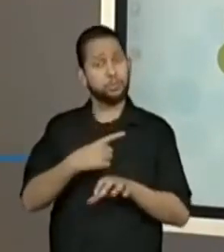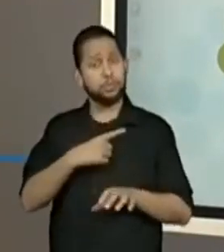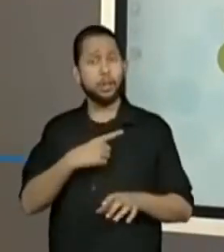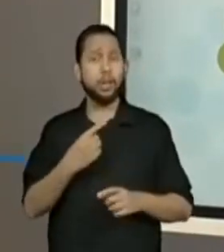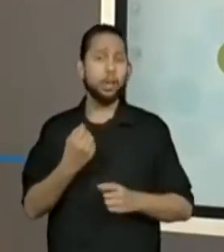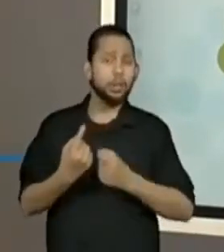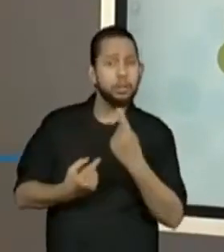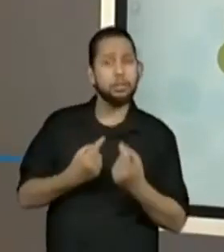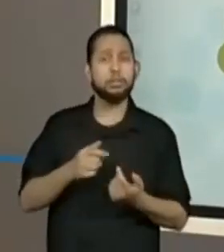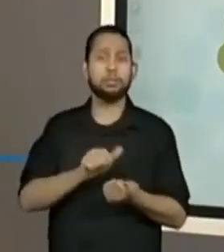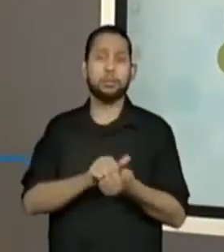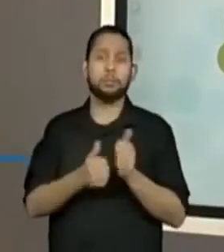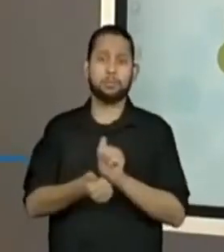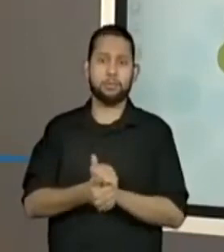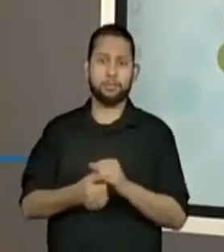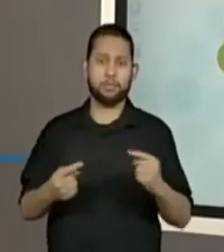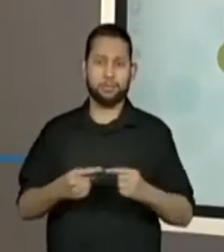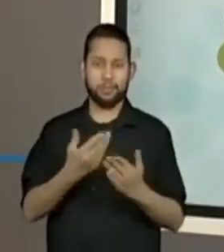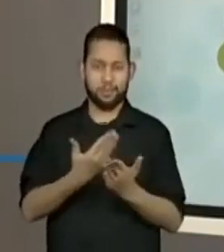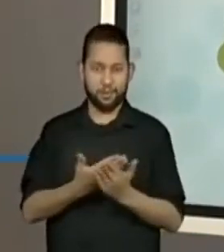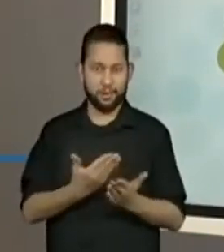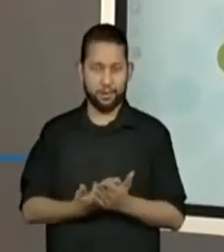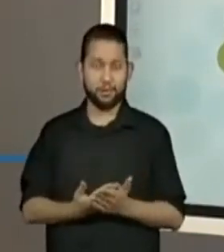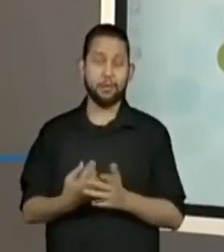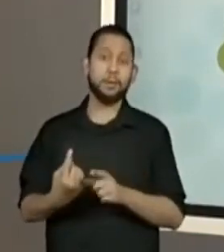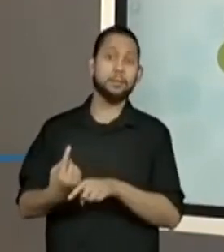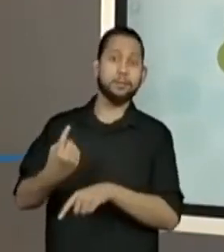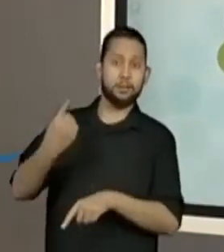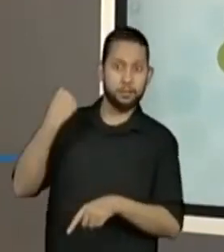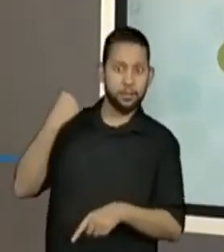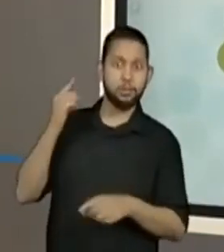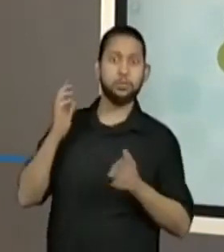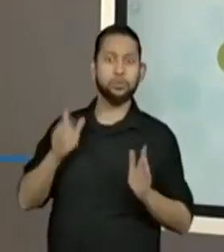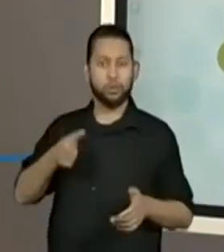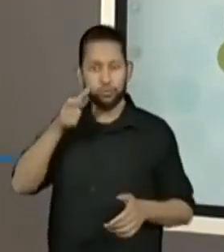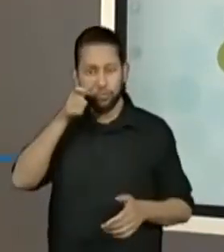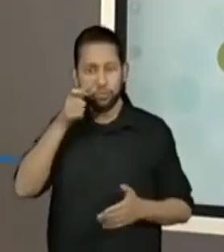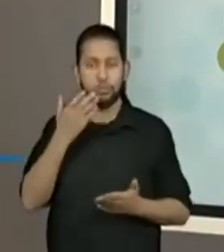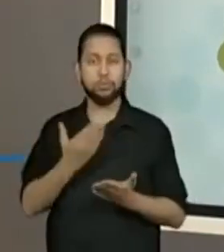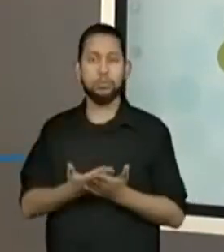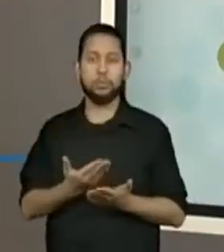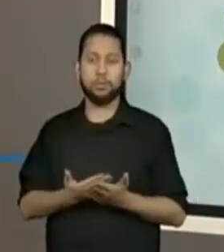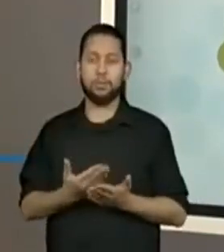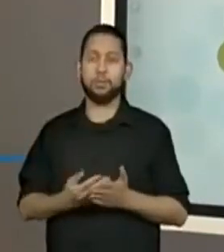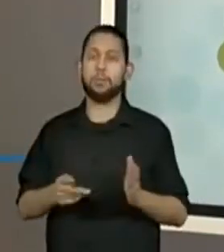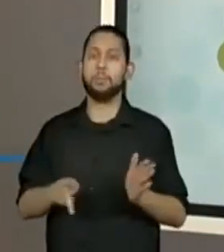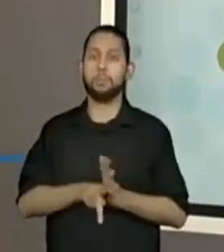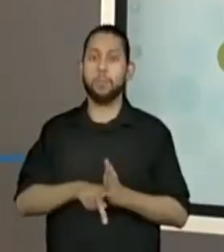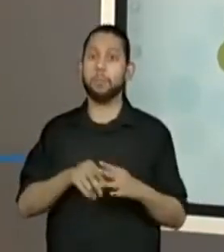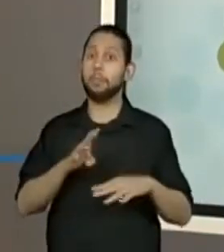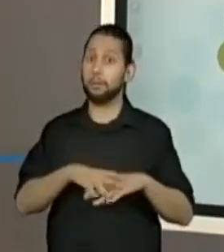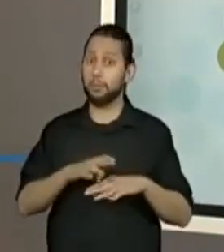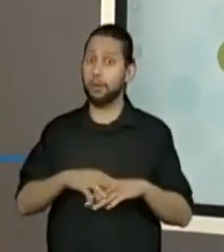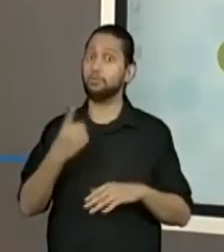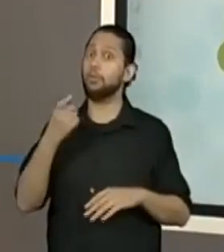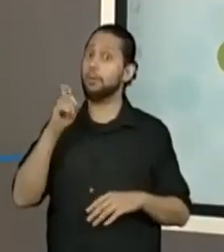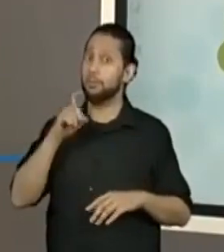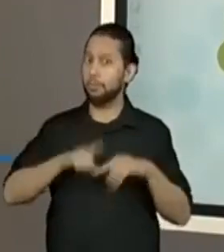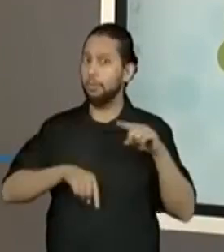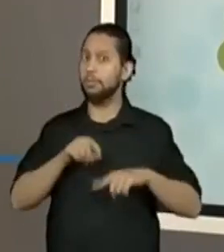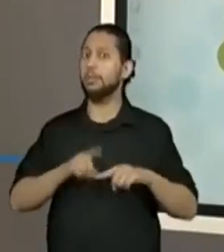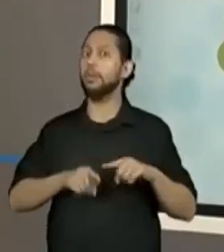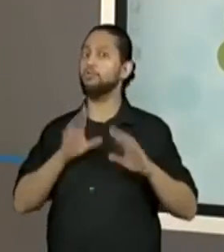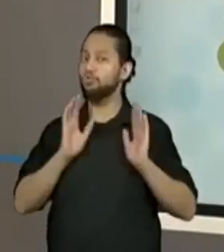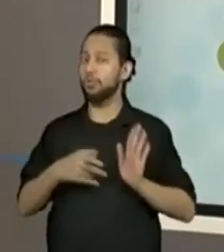aula. Vocês já estão acompanhando aulas anteriores de matemática em que utilizamos o material. Então acontecerá da